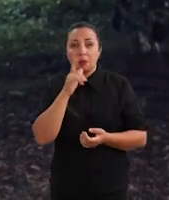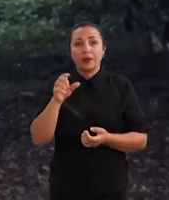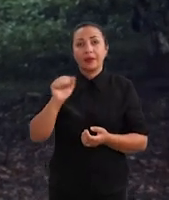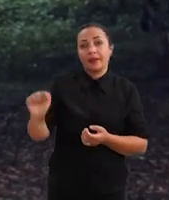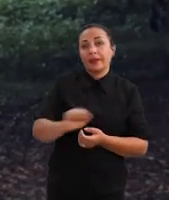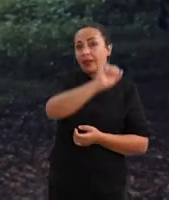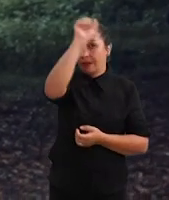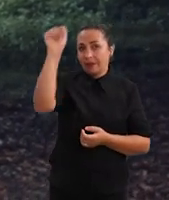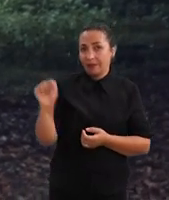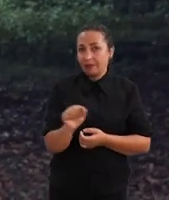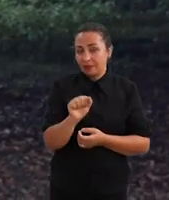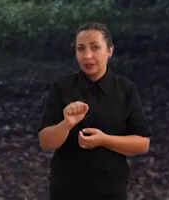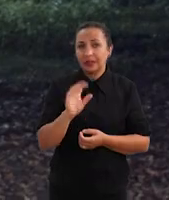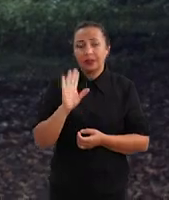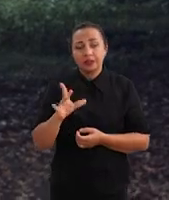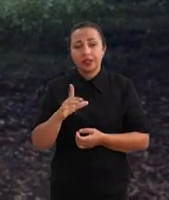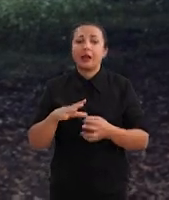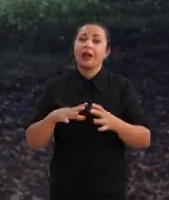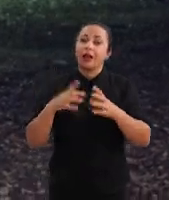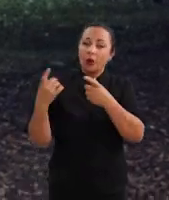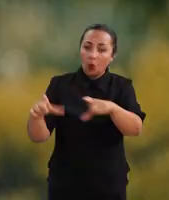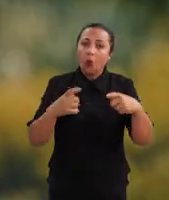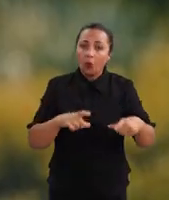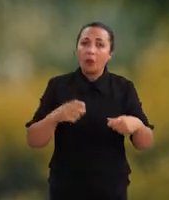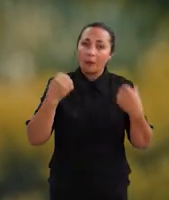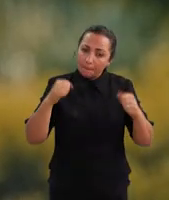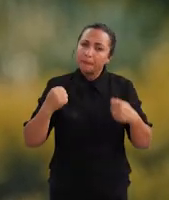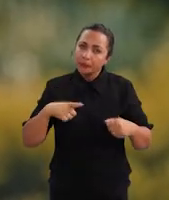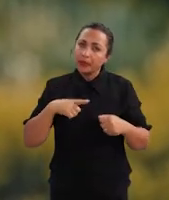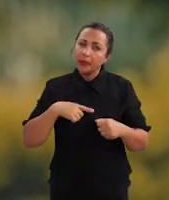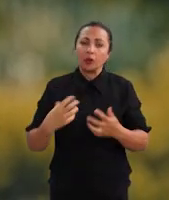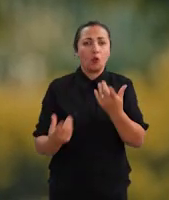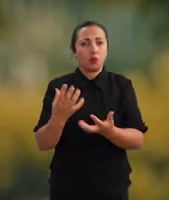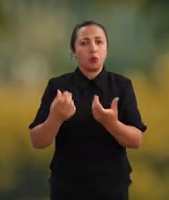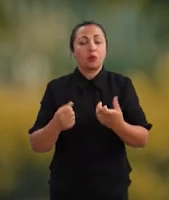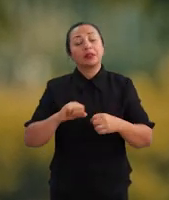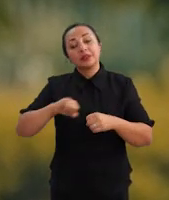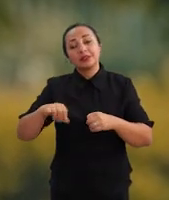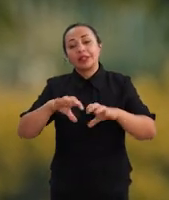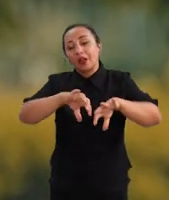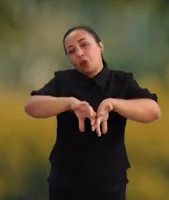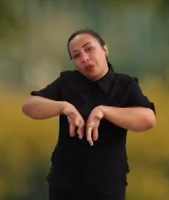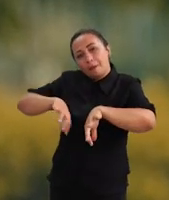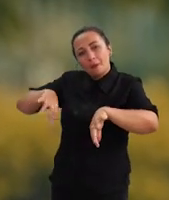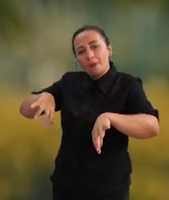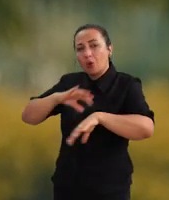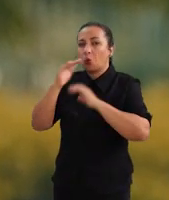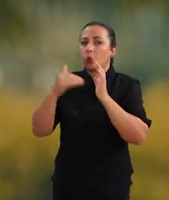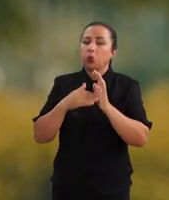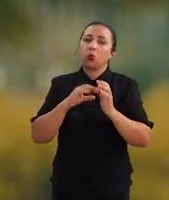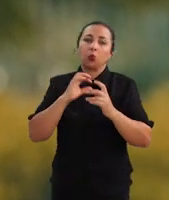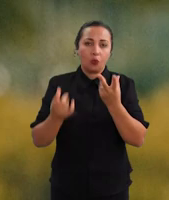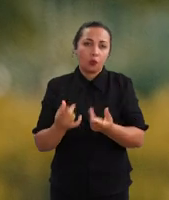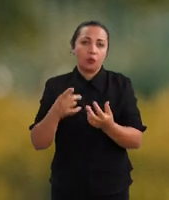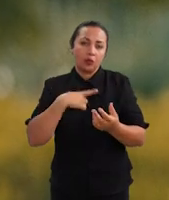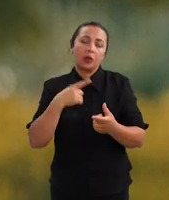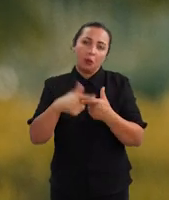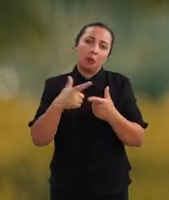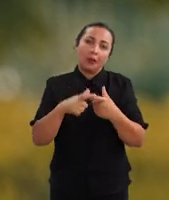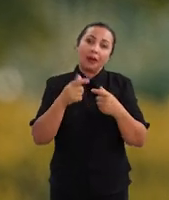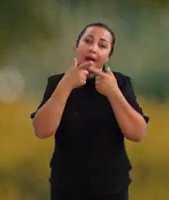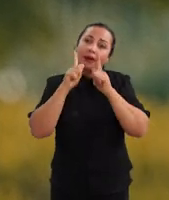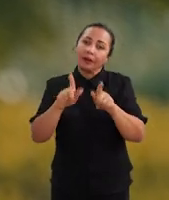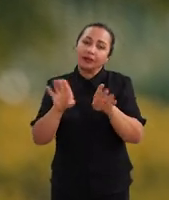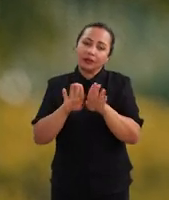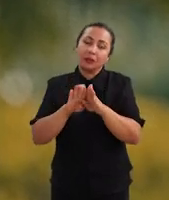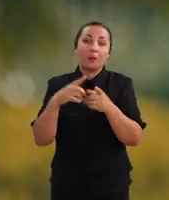africanas, são ecossistemas dependentes do fogo. Então se a gente exclui totalmente o fogo, acontece um problema sério.